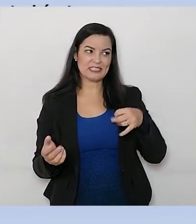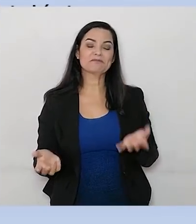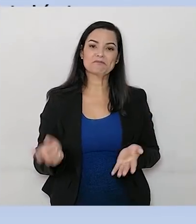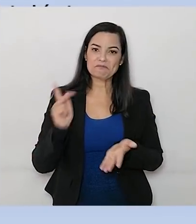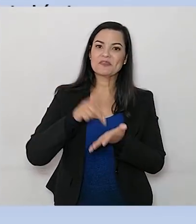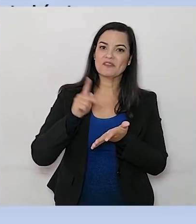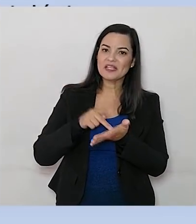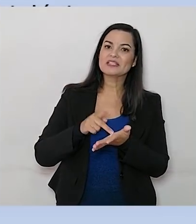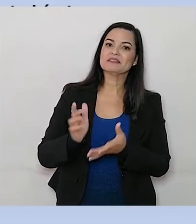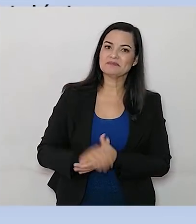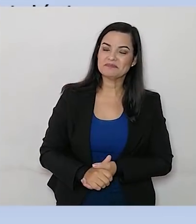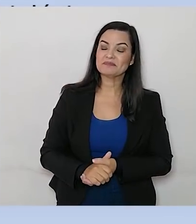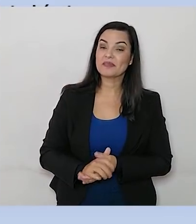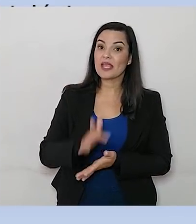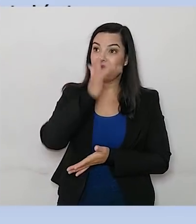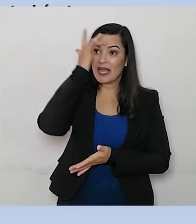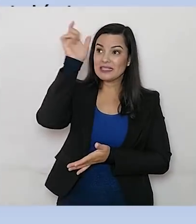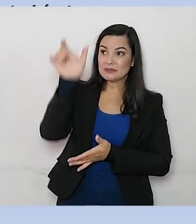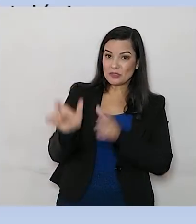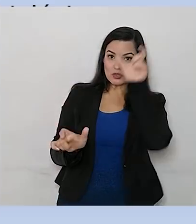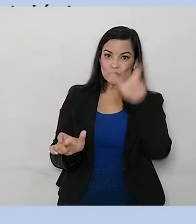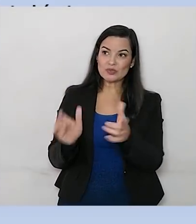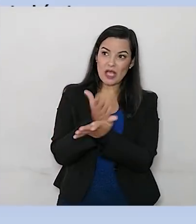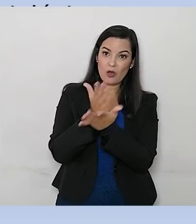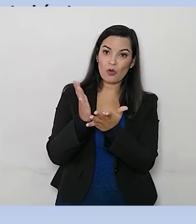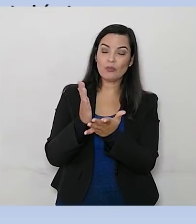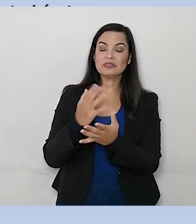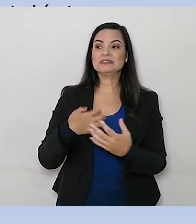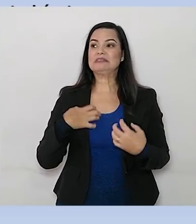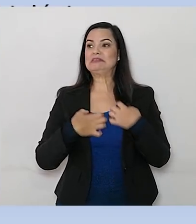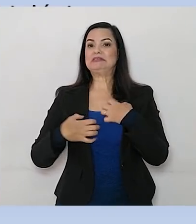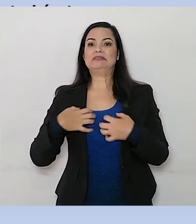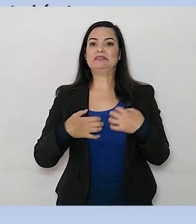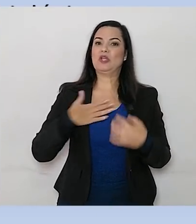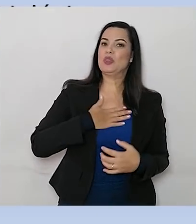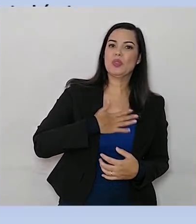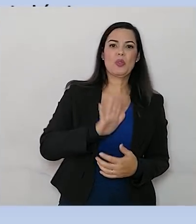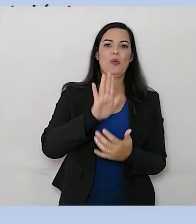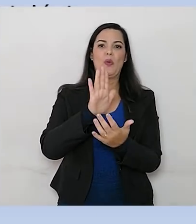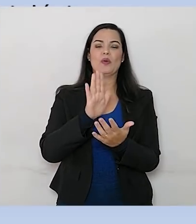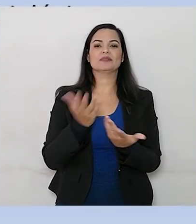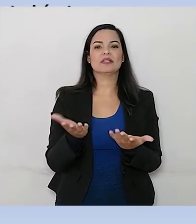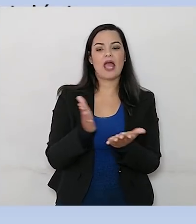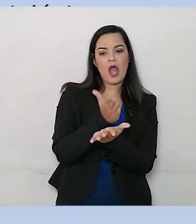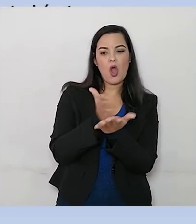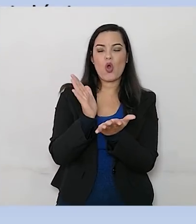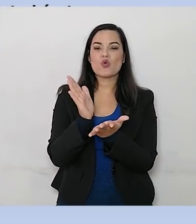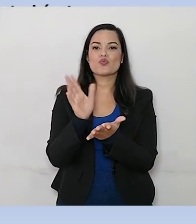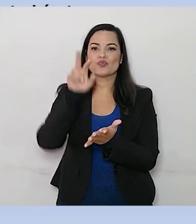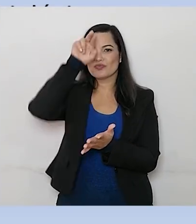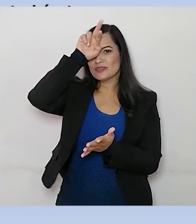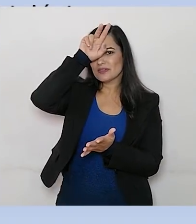Sim, infelizmente é verdade. As pessoas acabam se incomodando demais com algumas espécies de insetos,